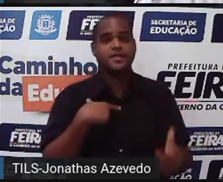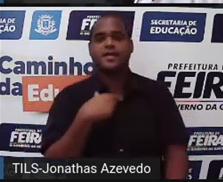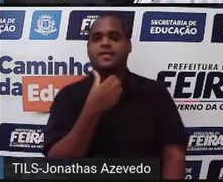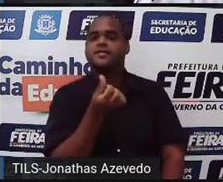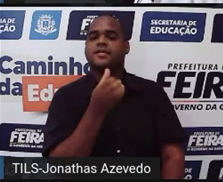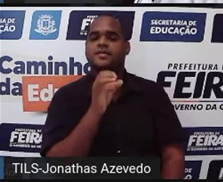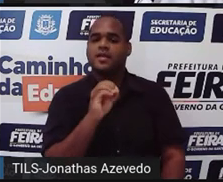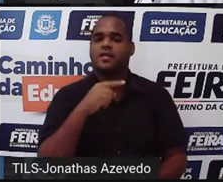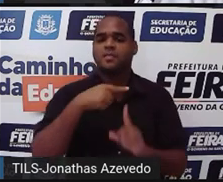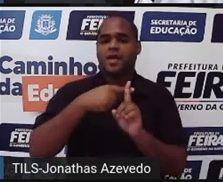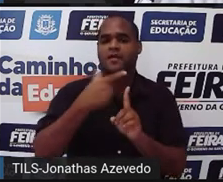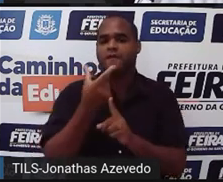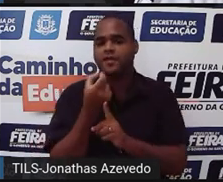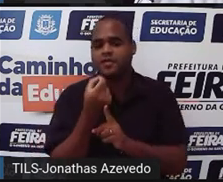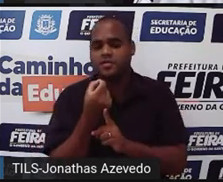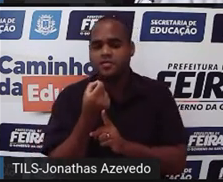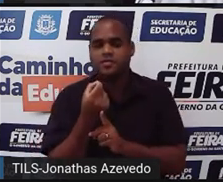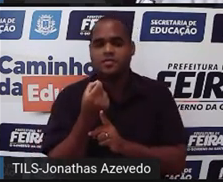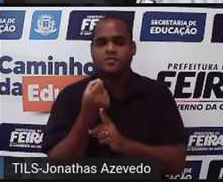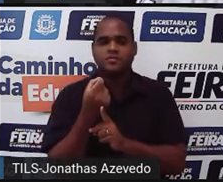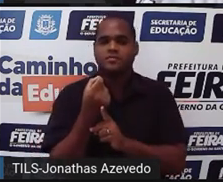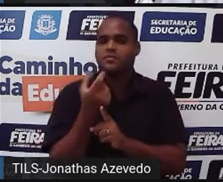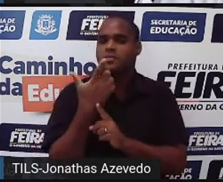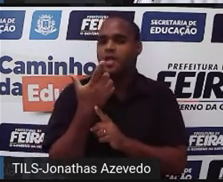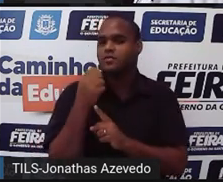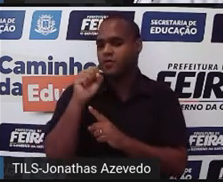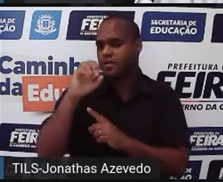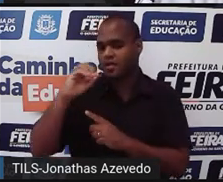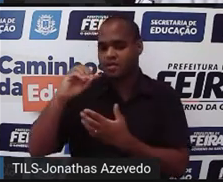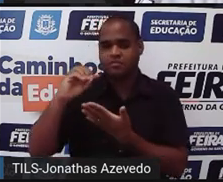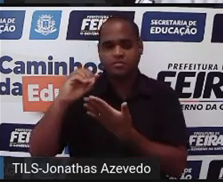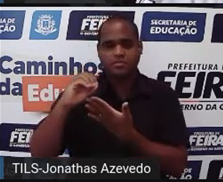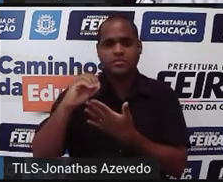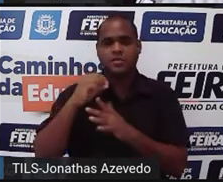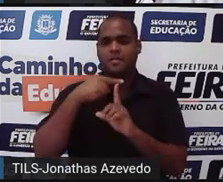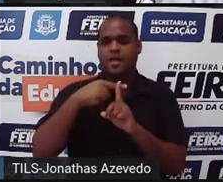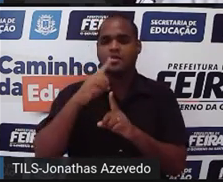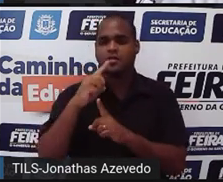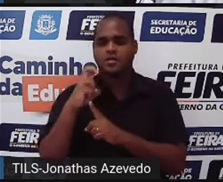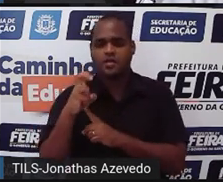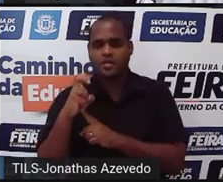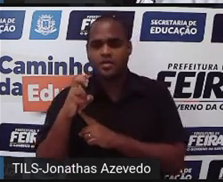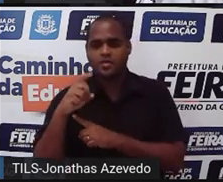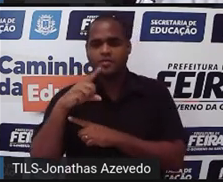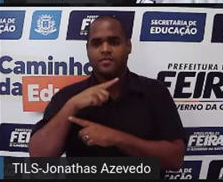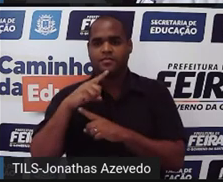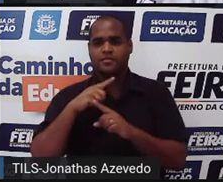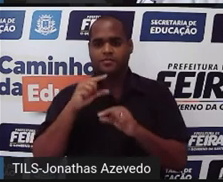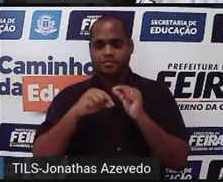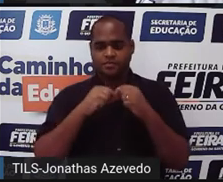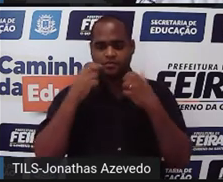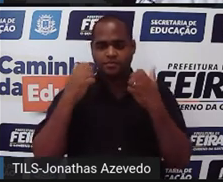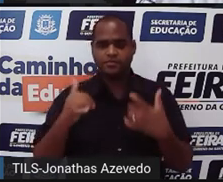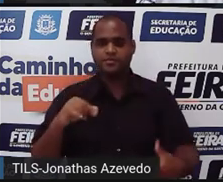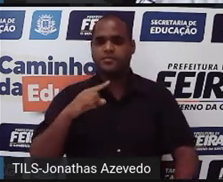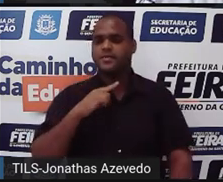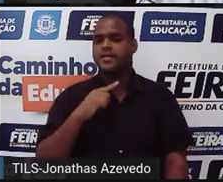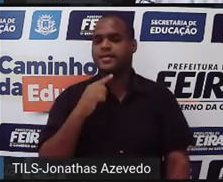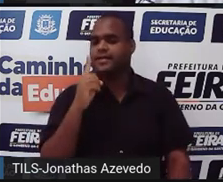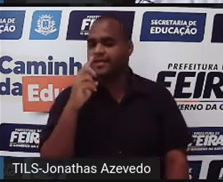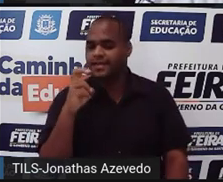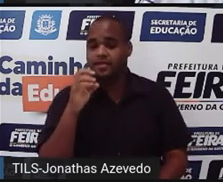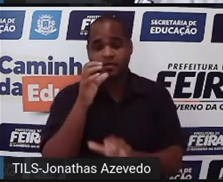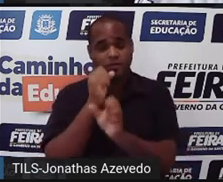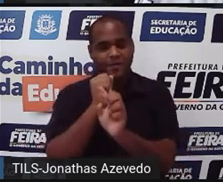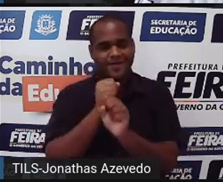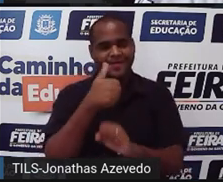mais vinte que dá oitenta né? Mais quinze noventa cinco mais cinco dá cem tá?